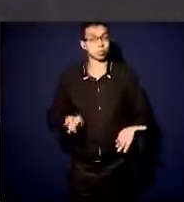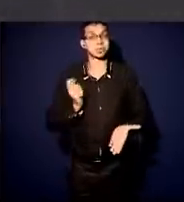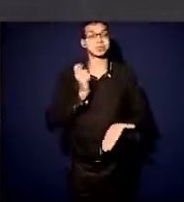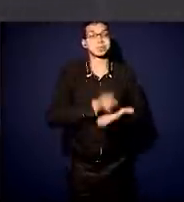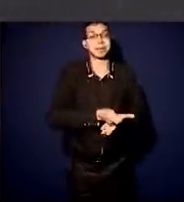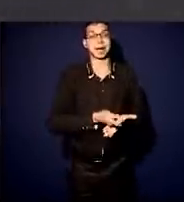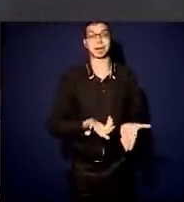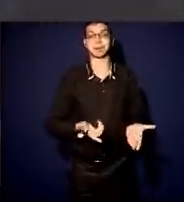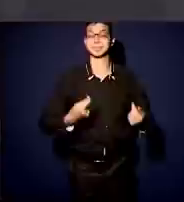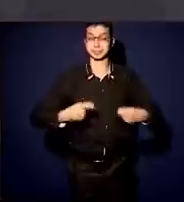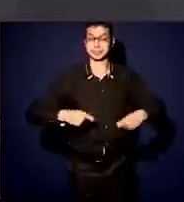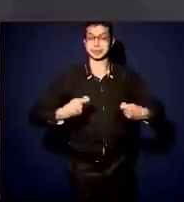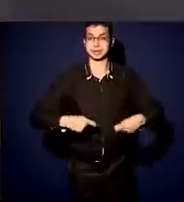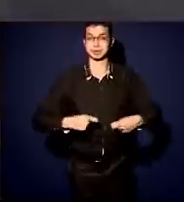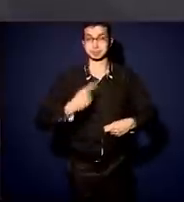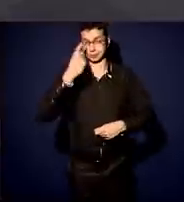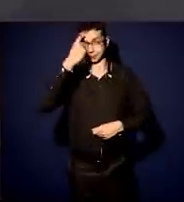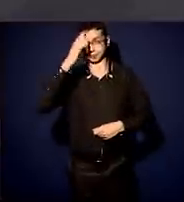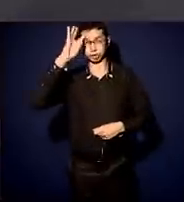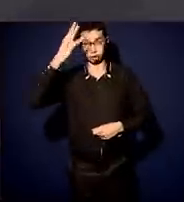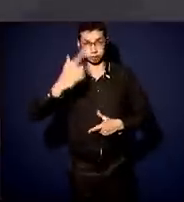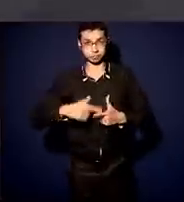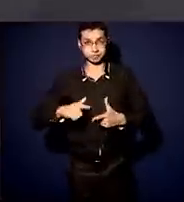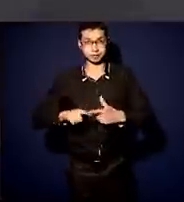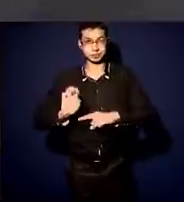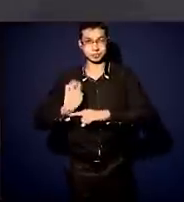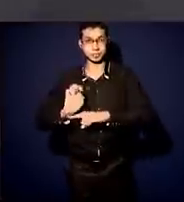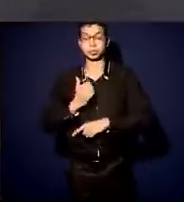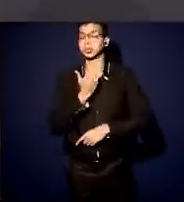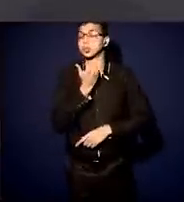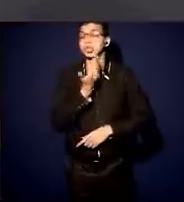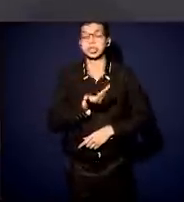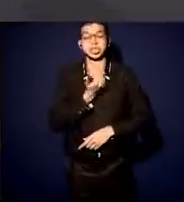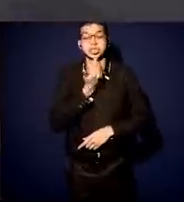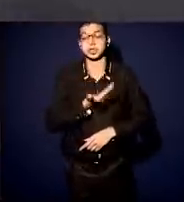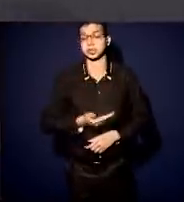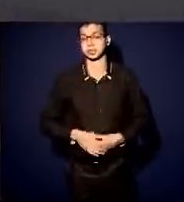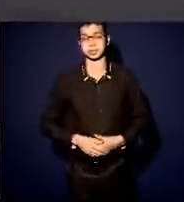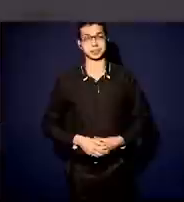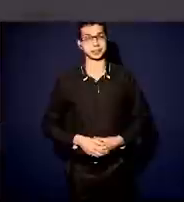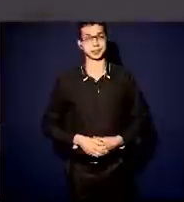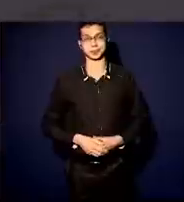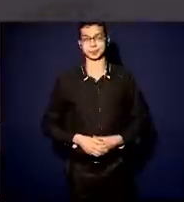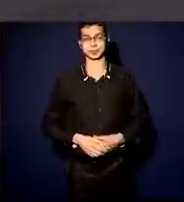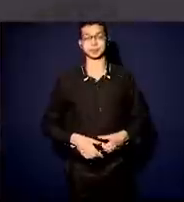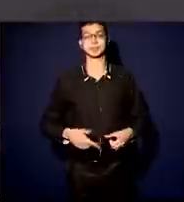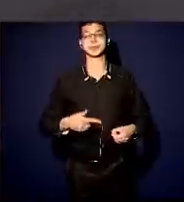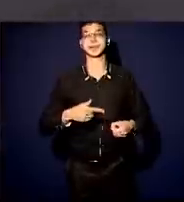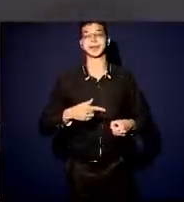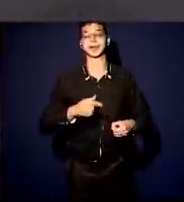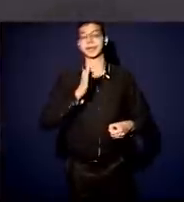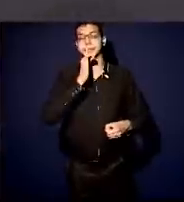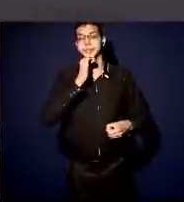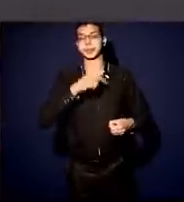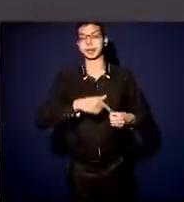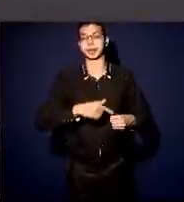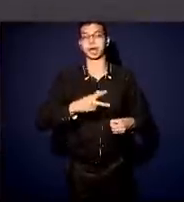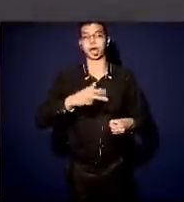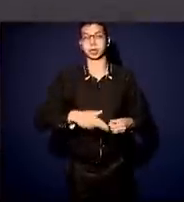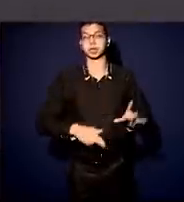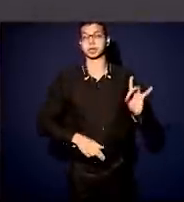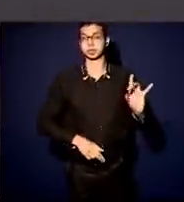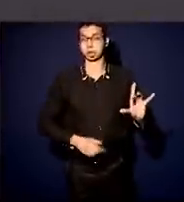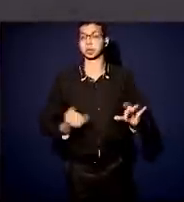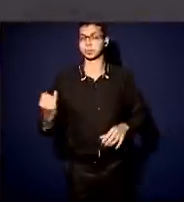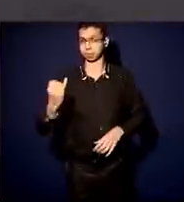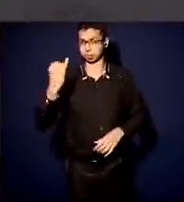adianta a gente dizer que vai resolver o problema do Estado cortando o combustível apenas, que é importante,